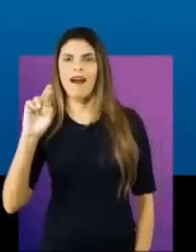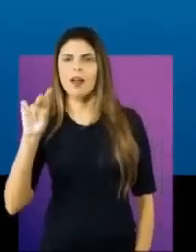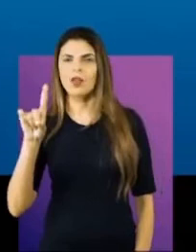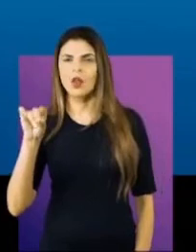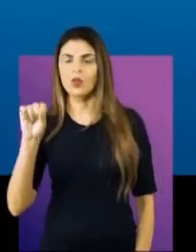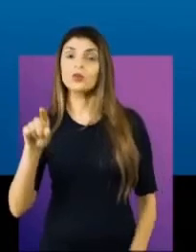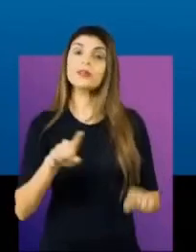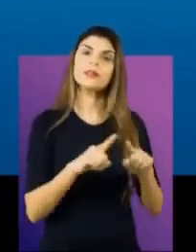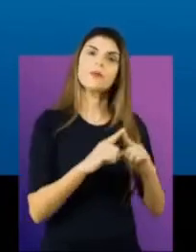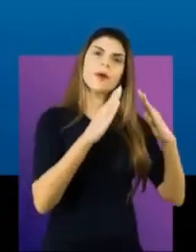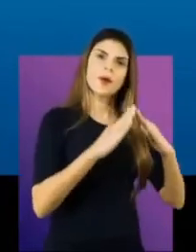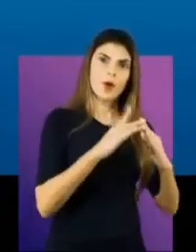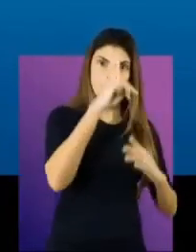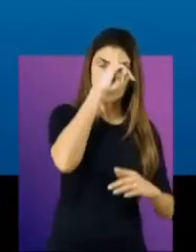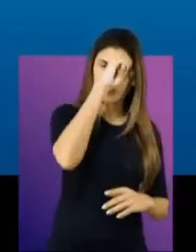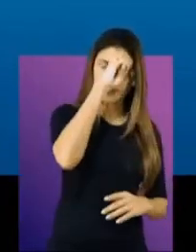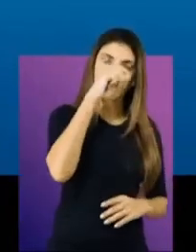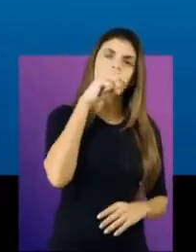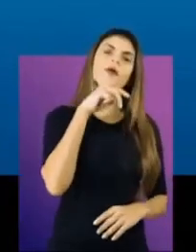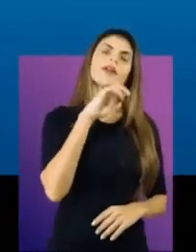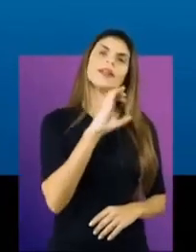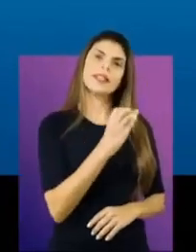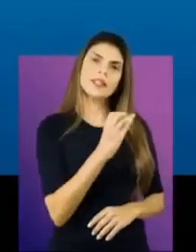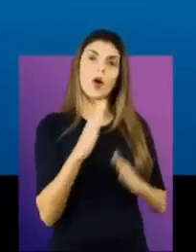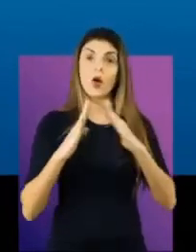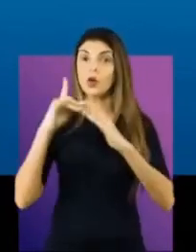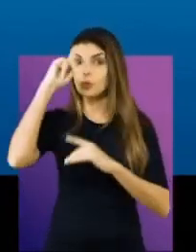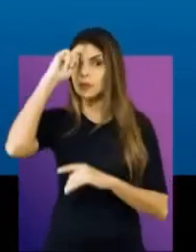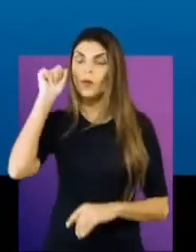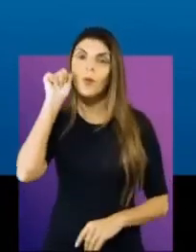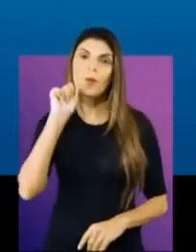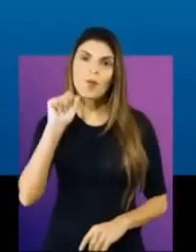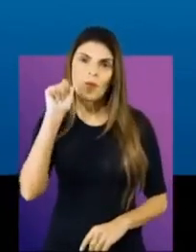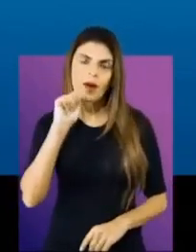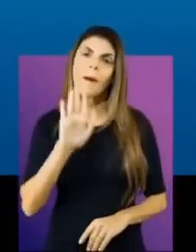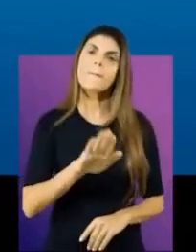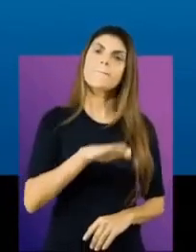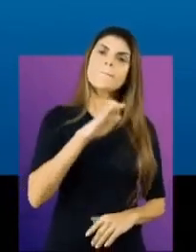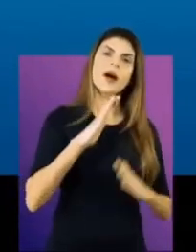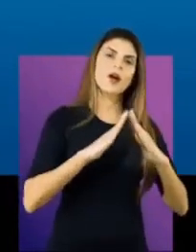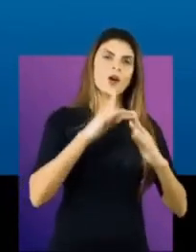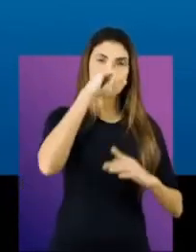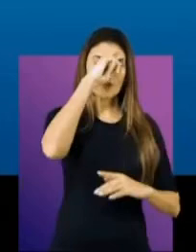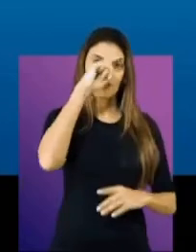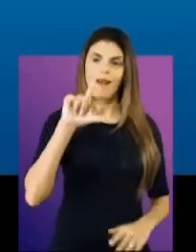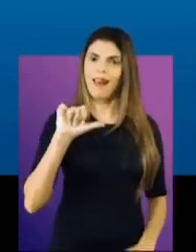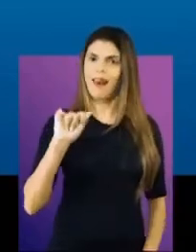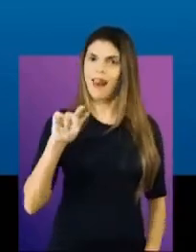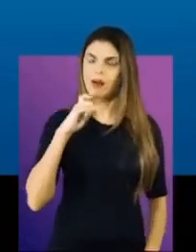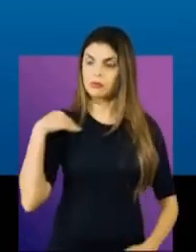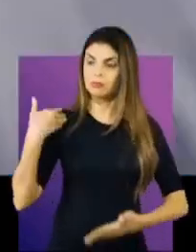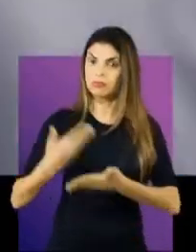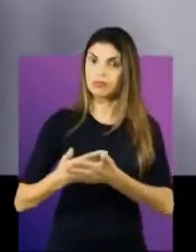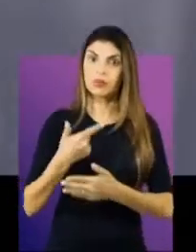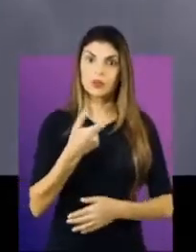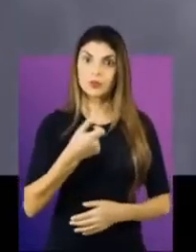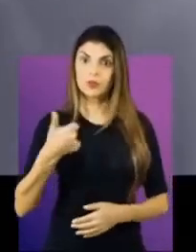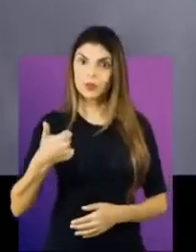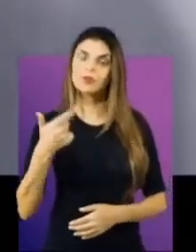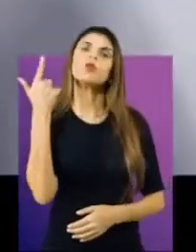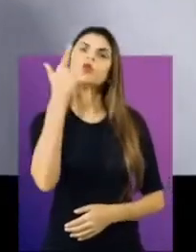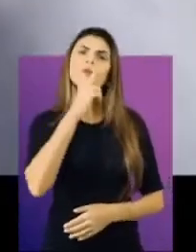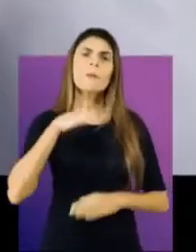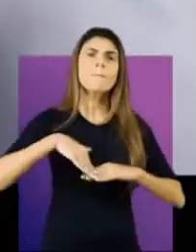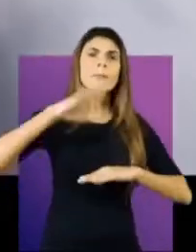Investimos nos hospitais maternidade Azevedo Lima, Hospital da Mulher, Hospital da Mãe e Hospital Lagos. Só em